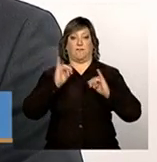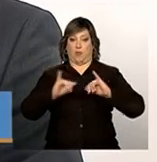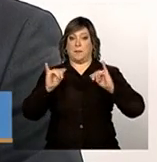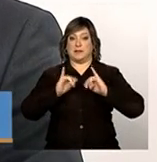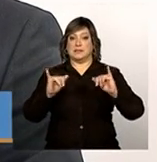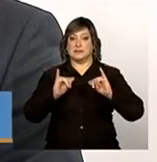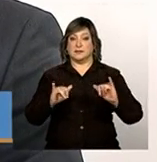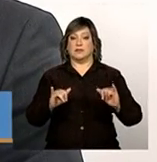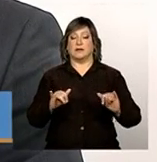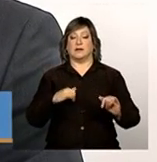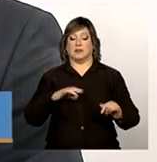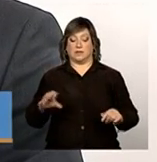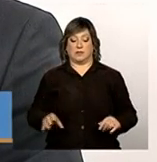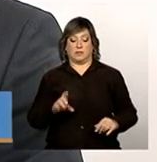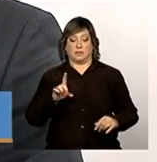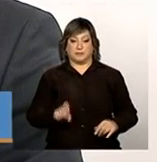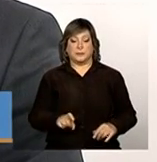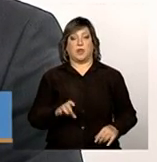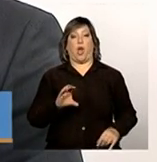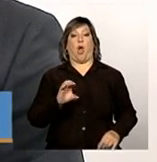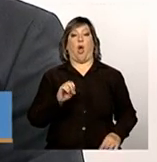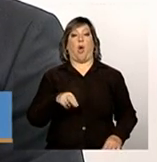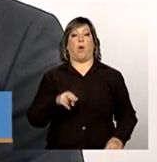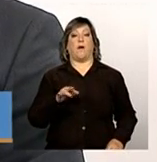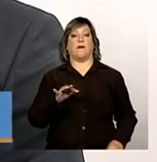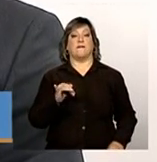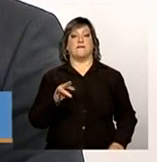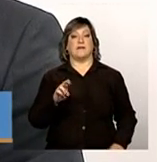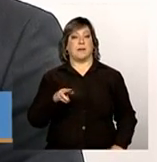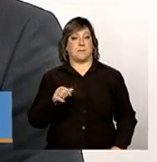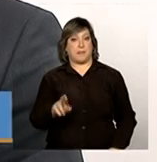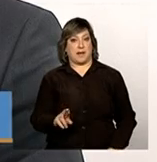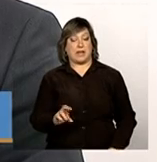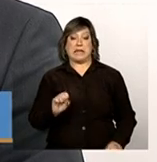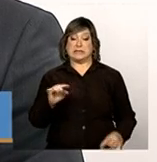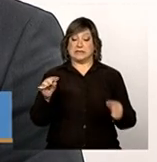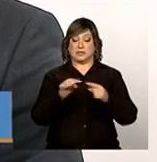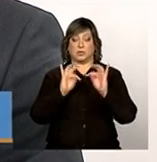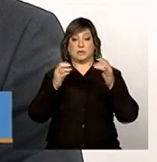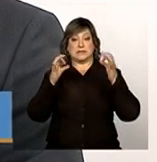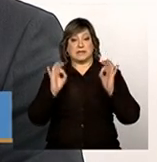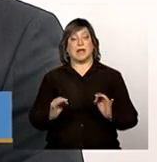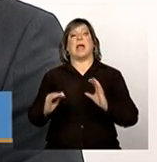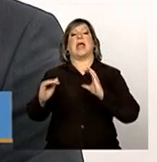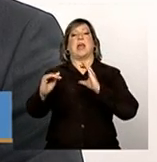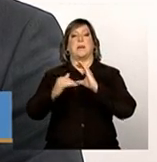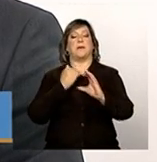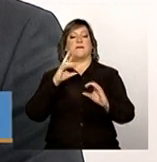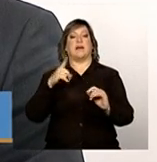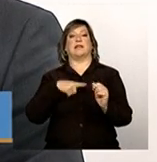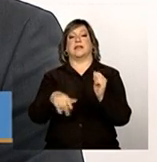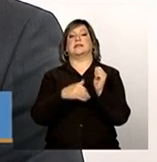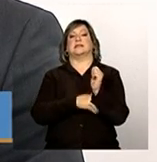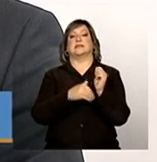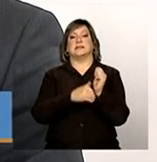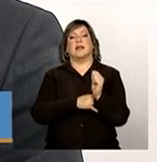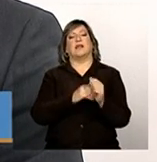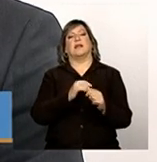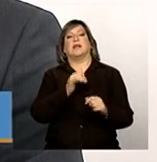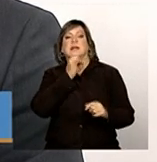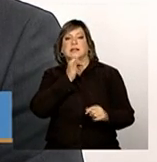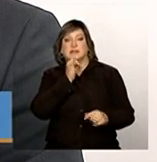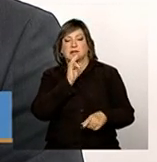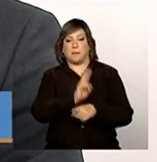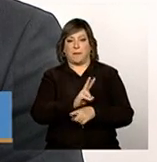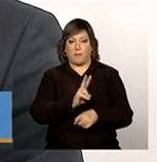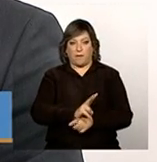clica lá no botão Confirmar. Se der tudo certo, ele vai receber um e-mail com uma senha temporária. Caso ele